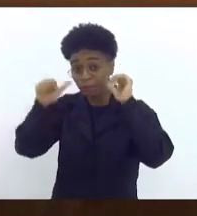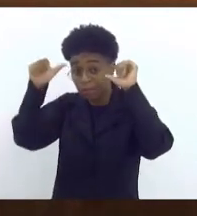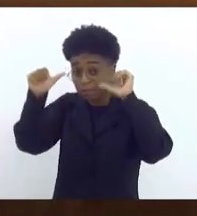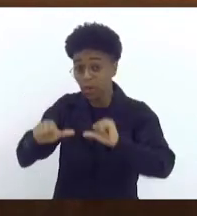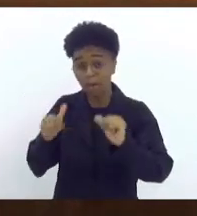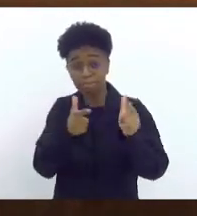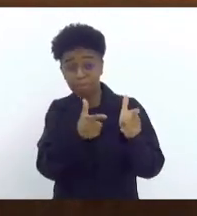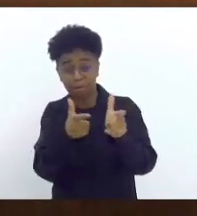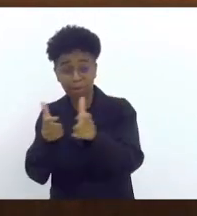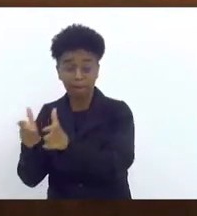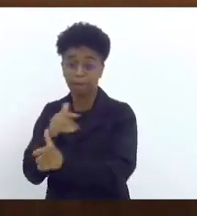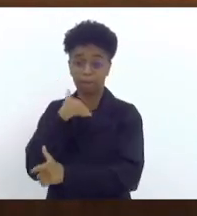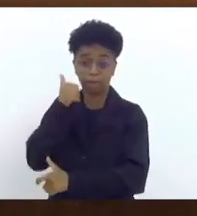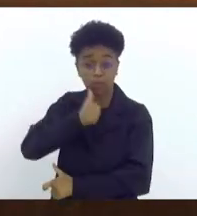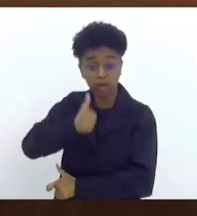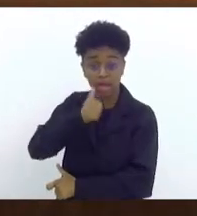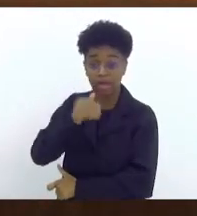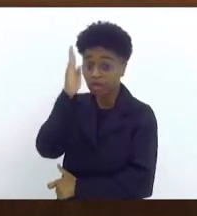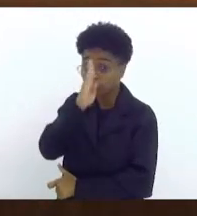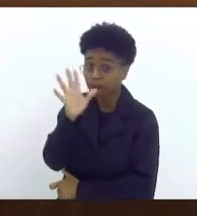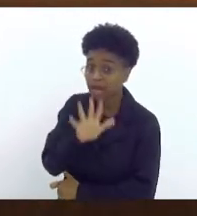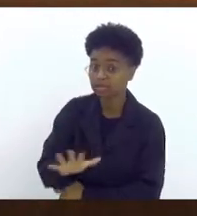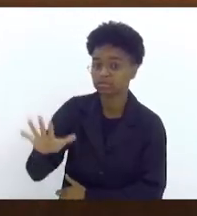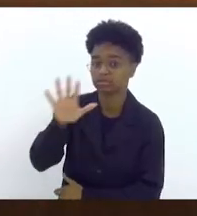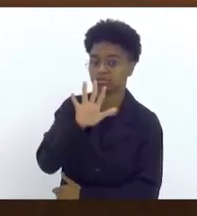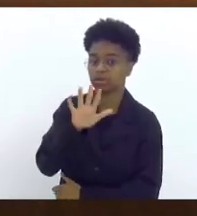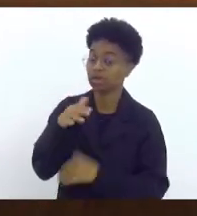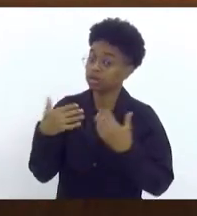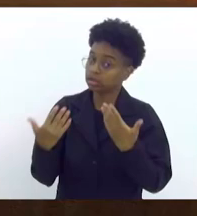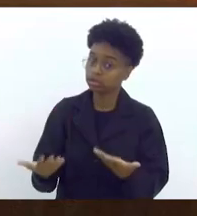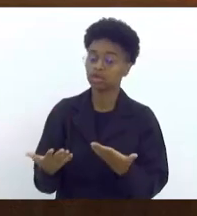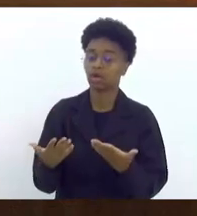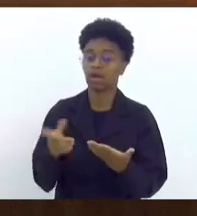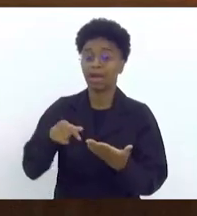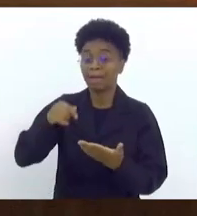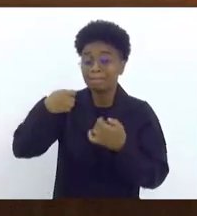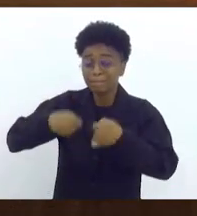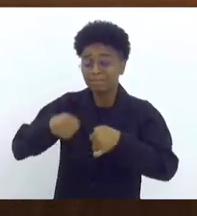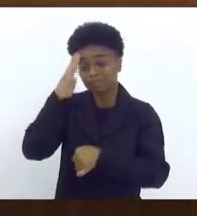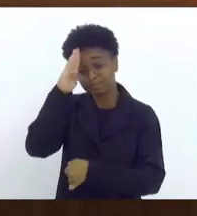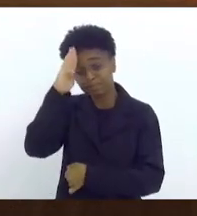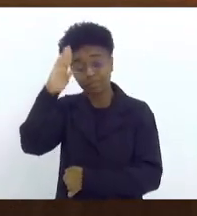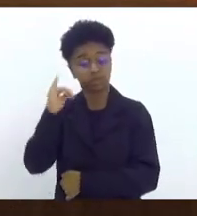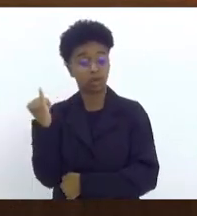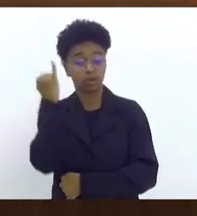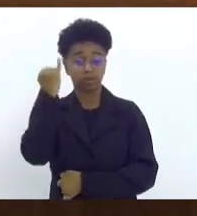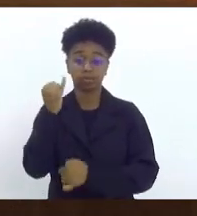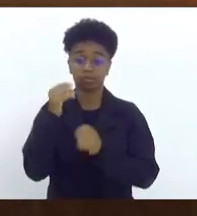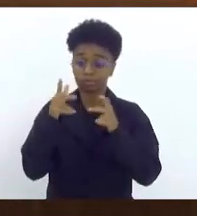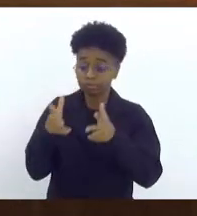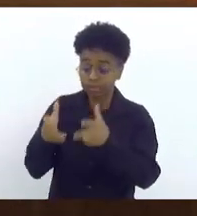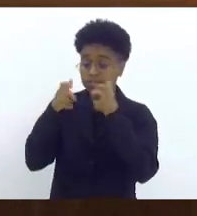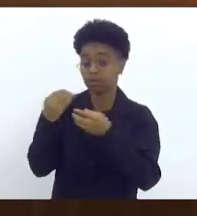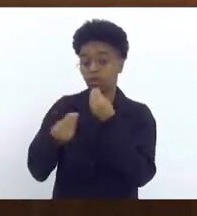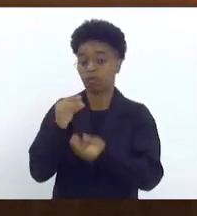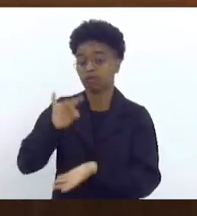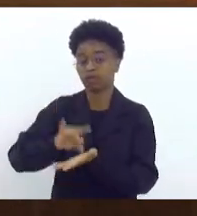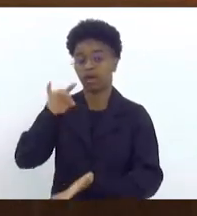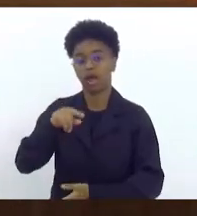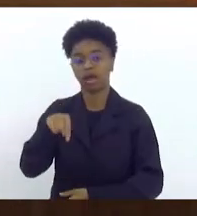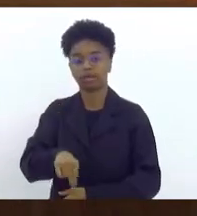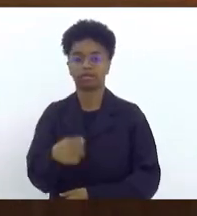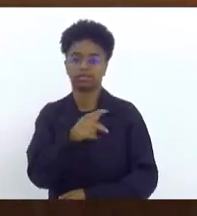feminicídio do Brasil. Então, é central quando olhamos para a realidade do Rio de Janeiro e